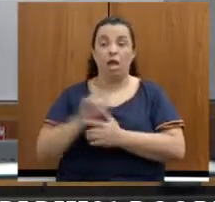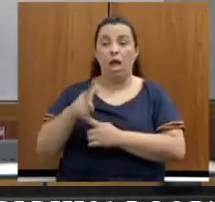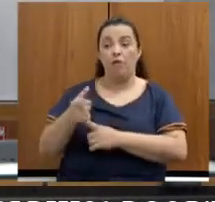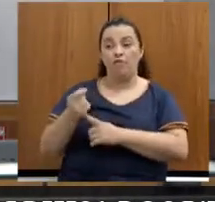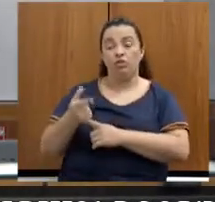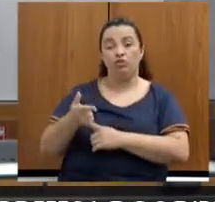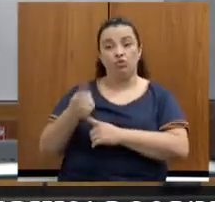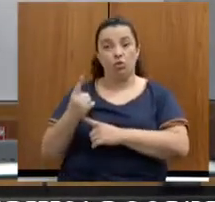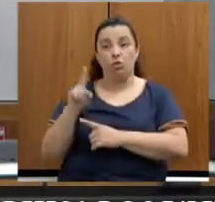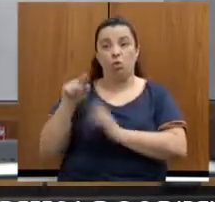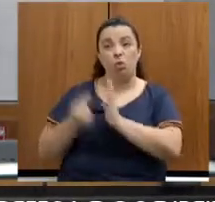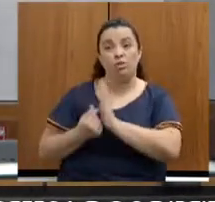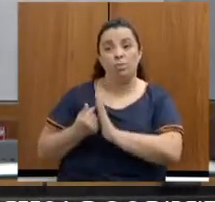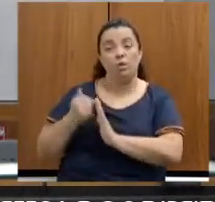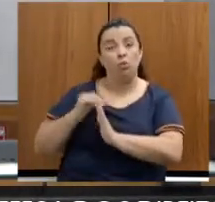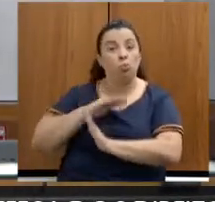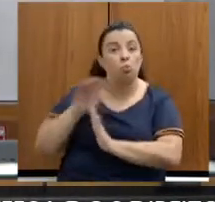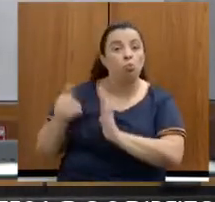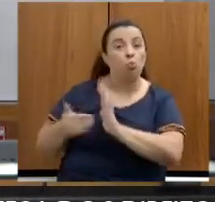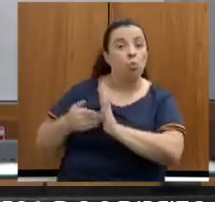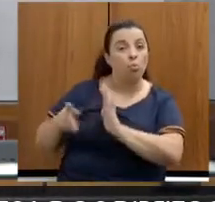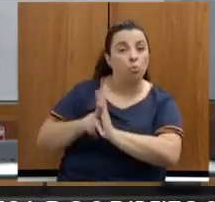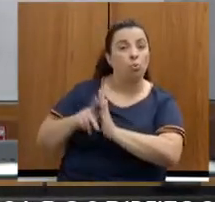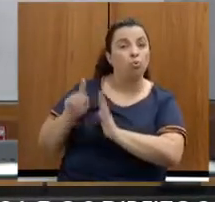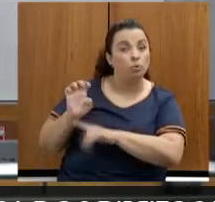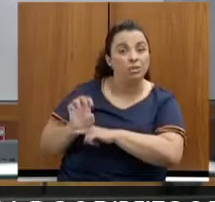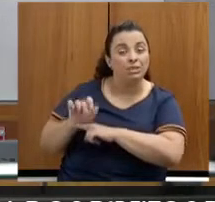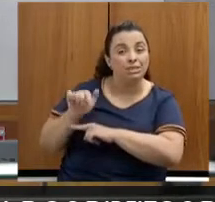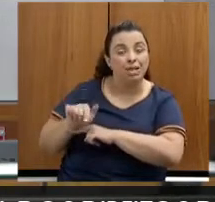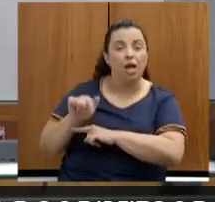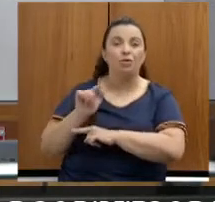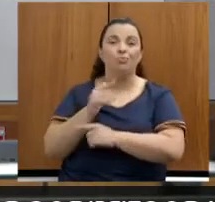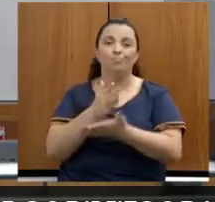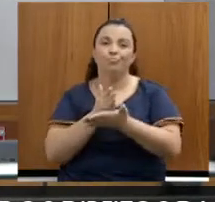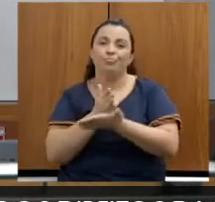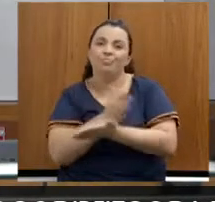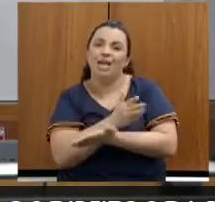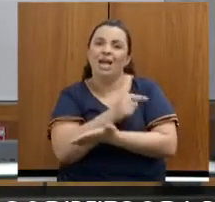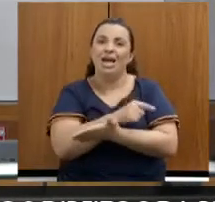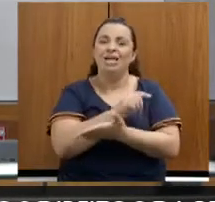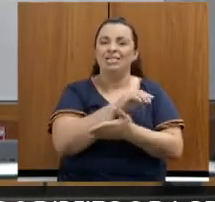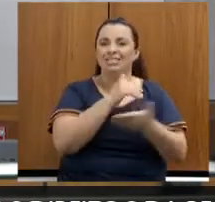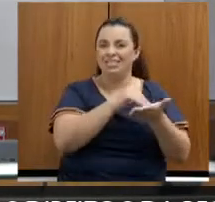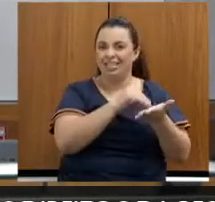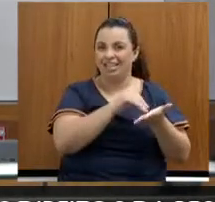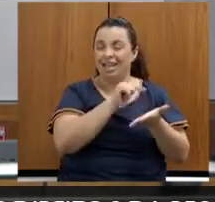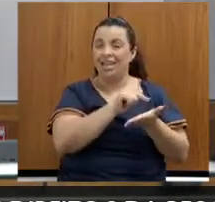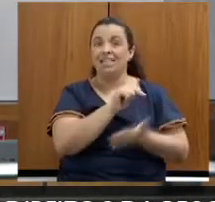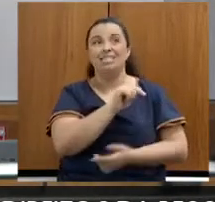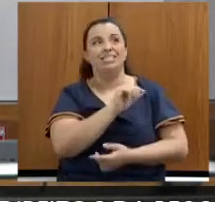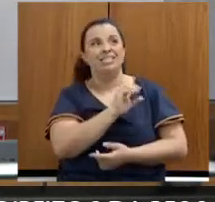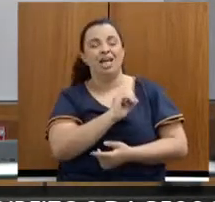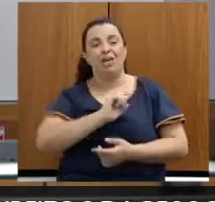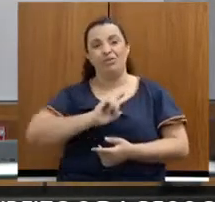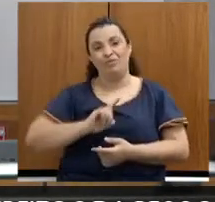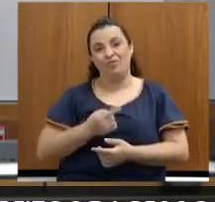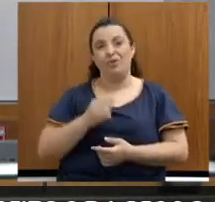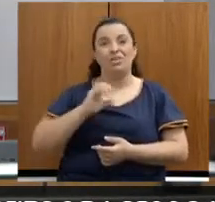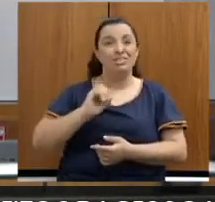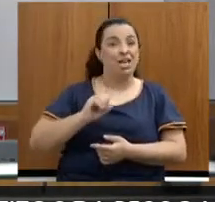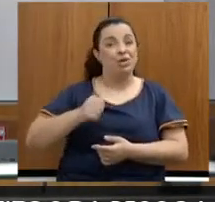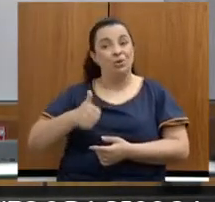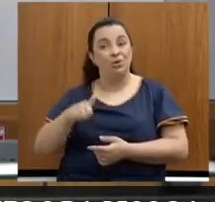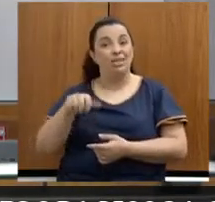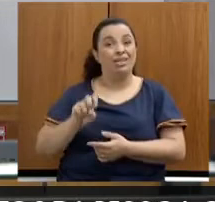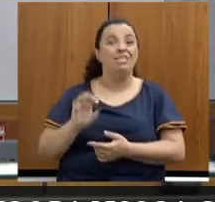orçamento do Estado, o orçamento da CEDES vai corresponder, então, a 0,15% do